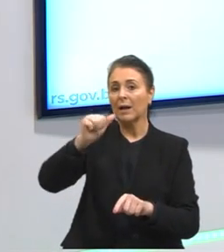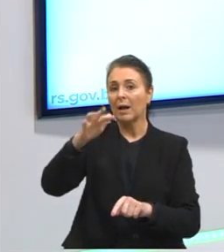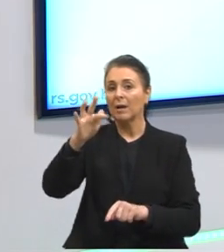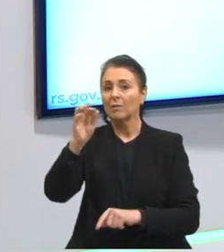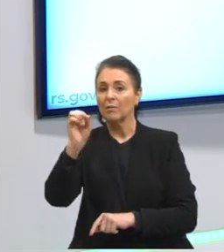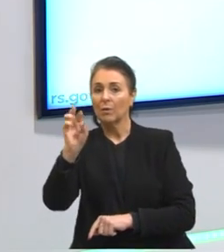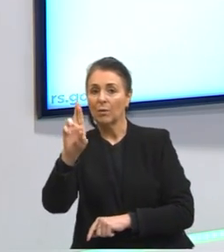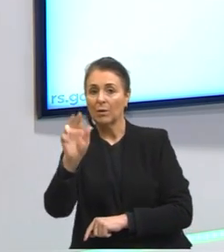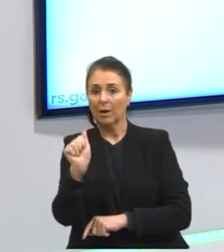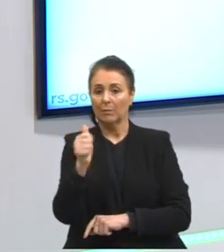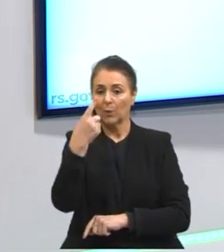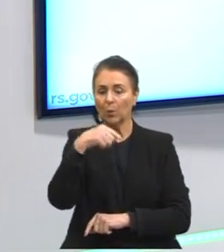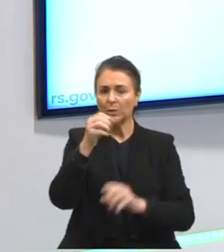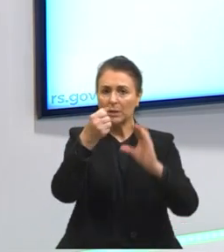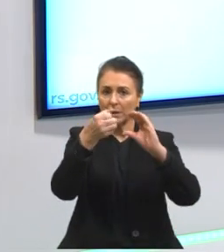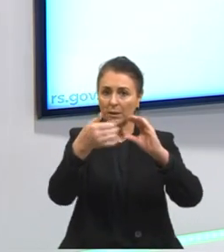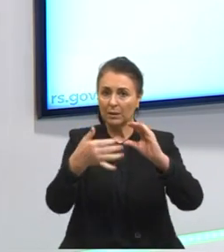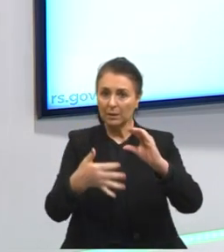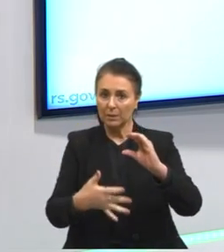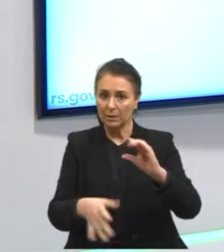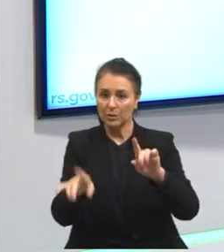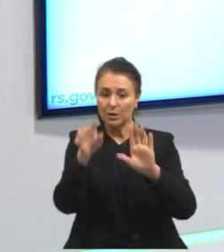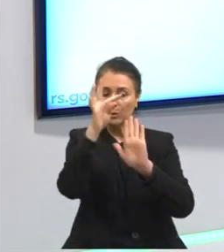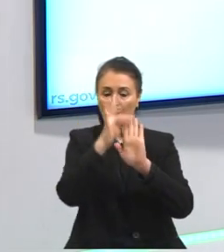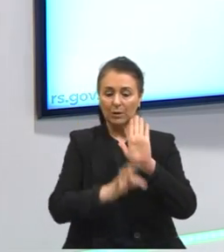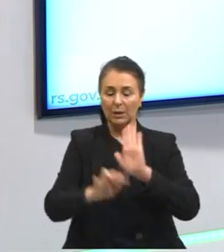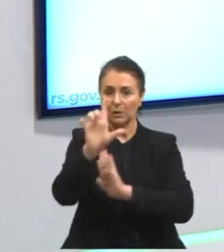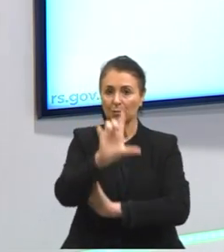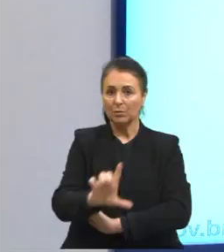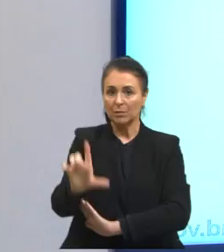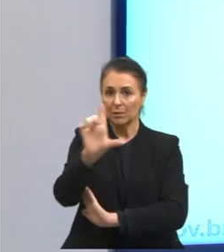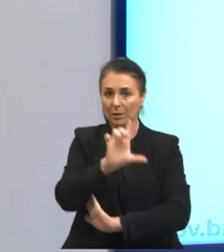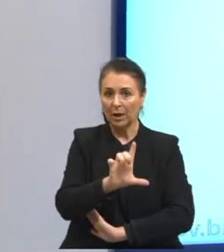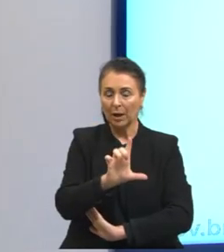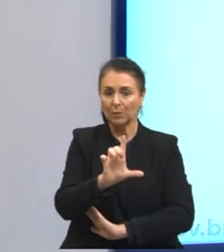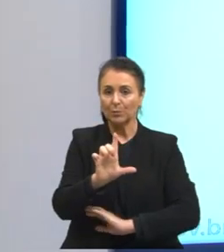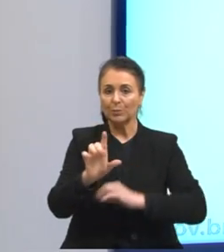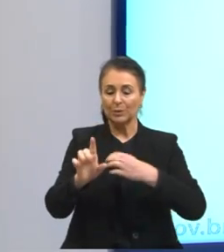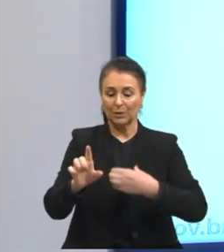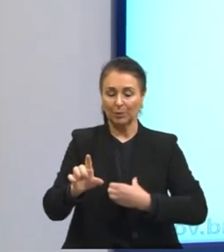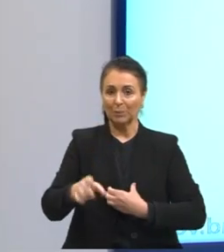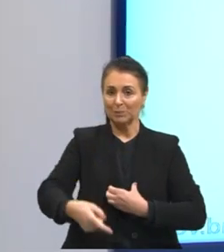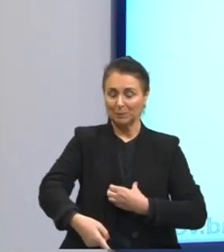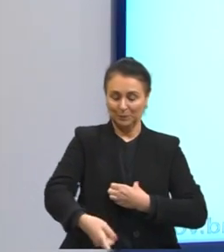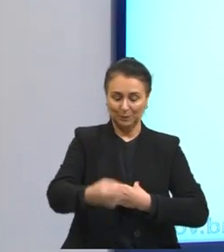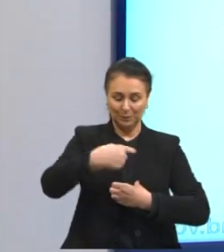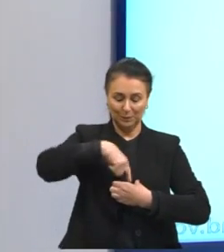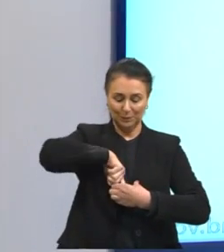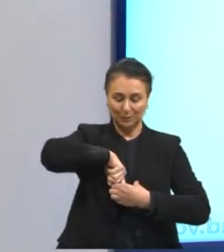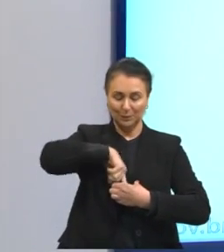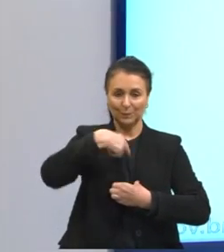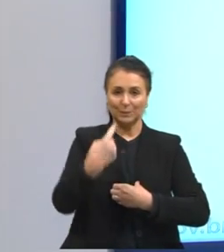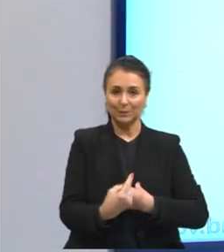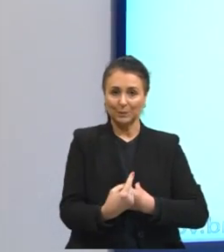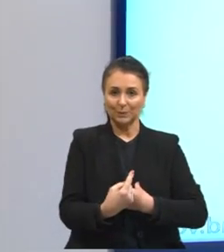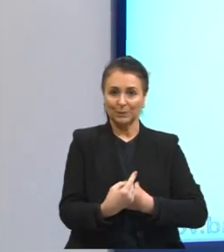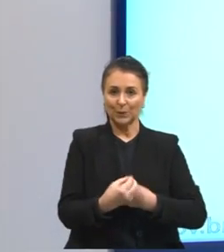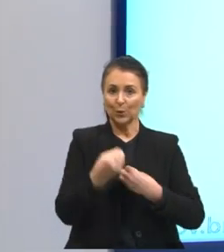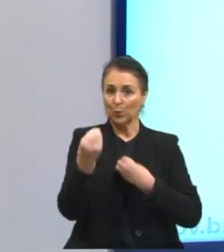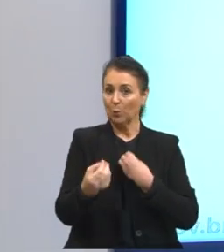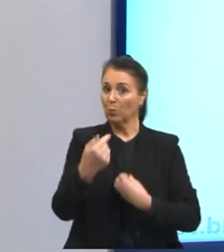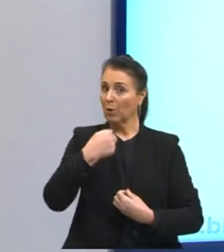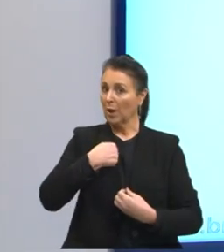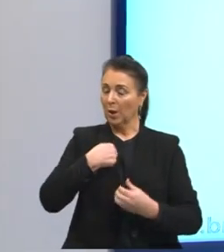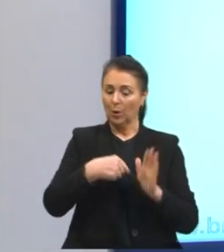Outra característica do texto literário, a subjetividade. Como eu, autora,